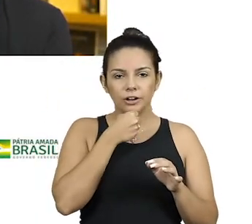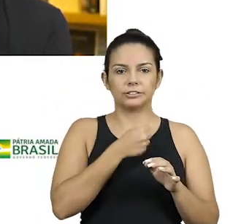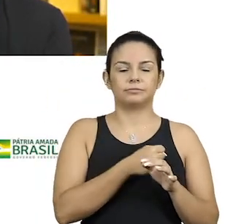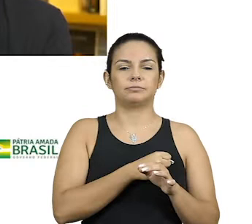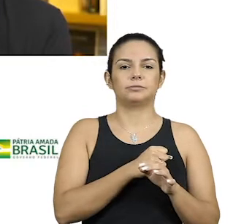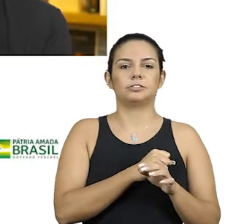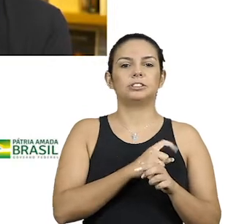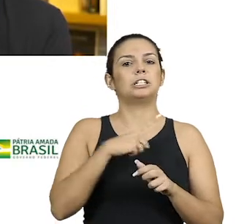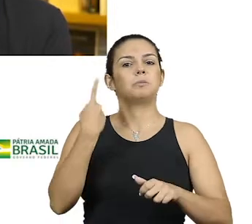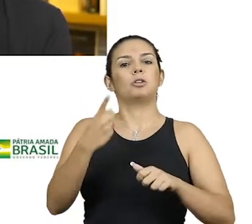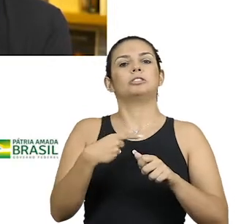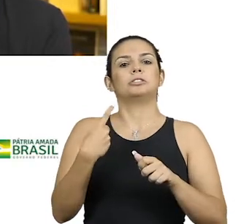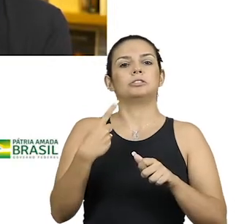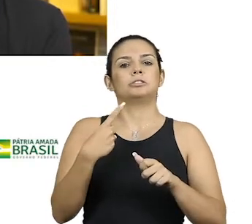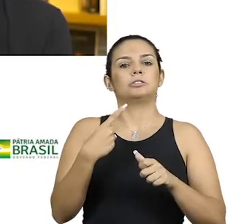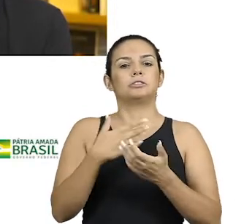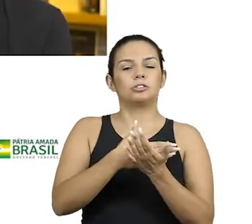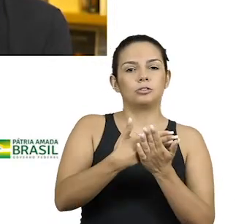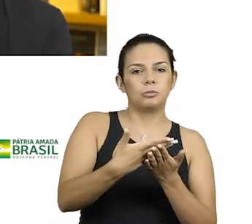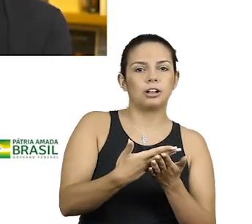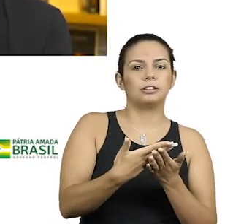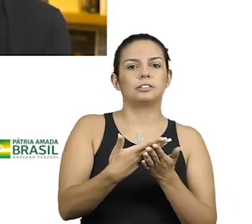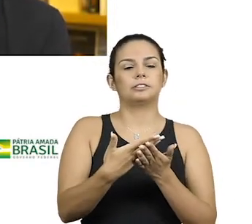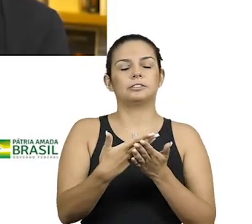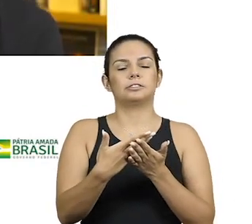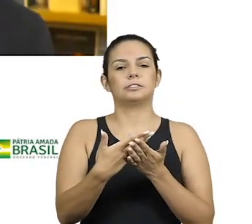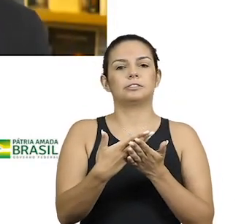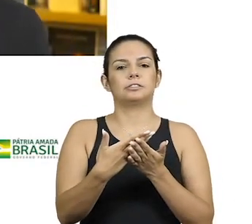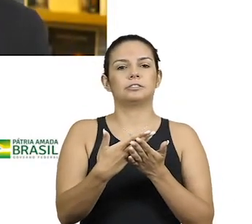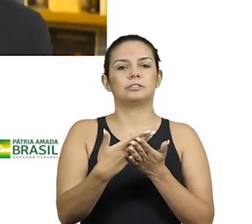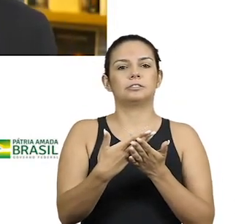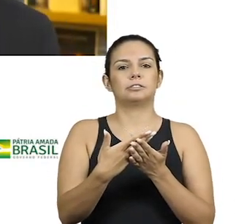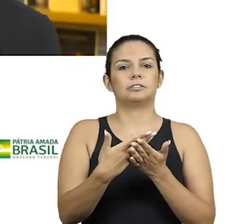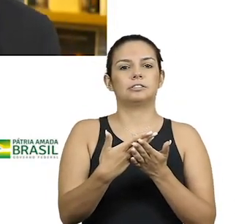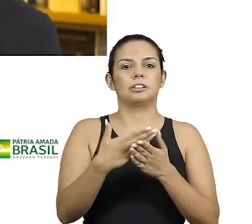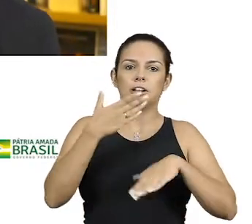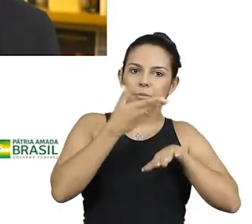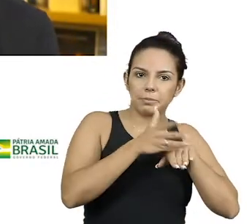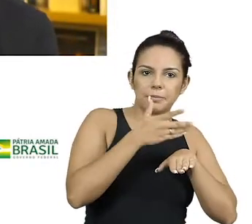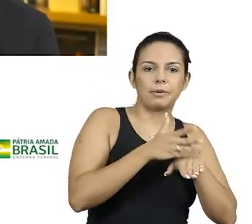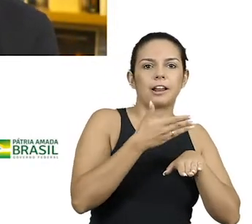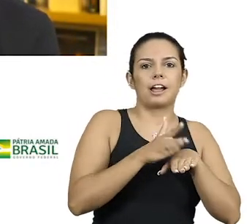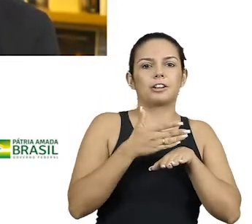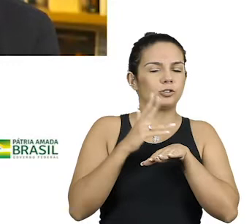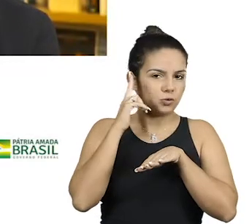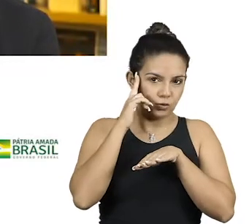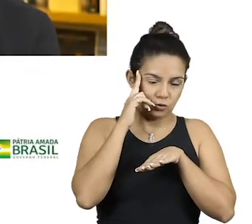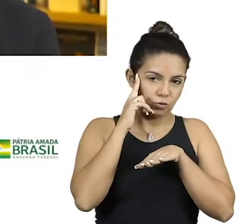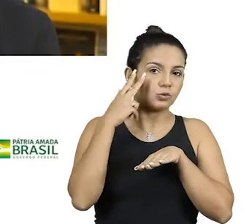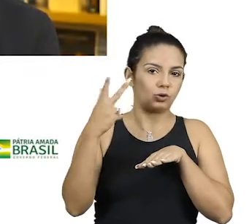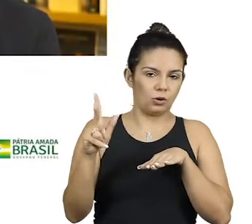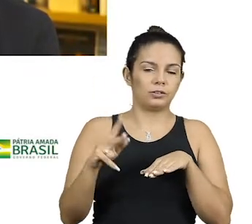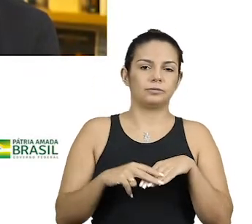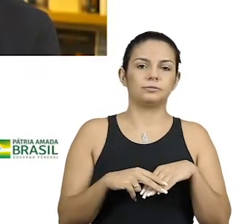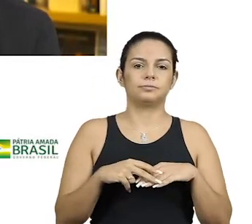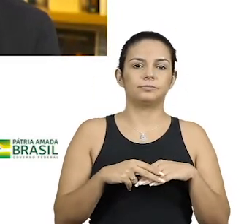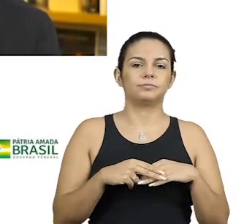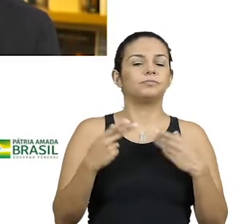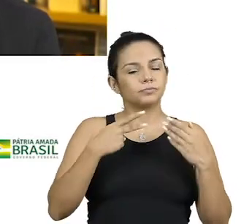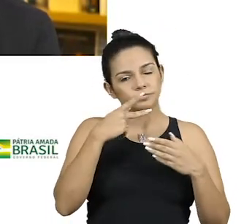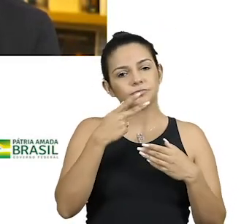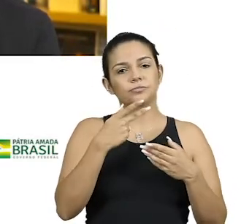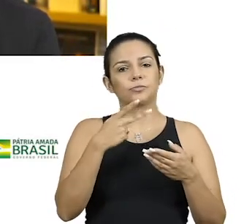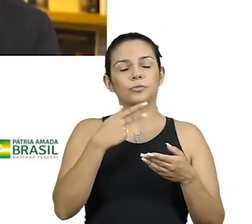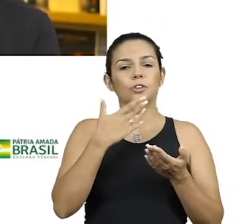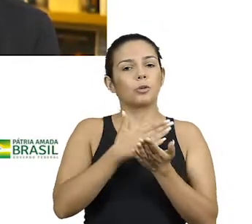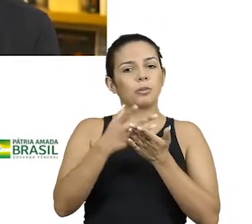imediatamente, foi começando a executar, a viabilizar, a colocar na prática tantos sonhos, né? Então, eu queria, Bial, que você começasse